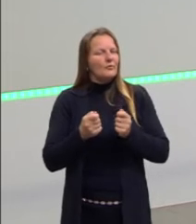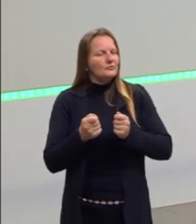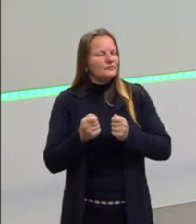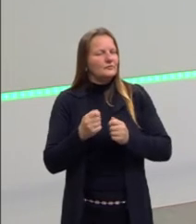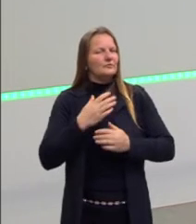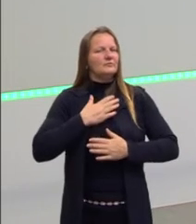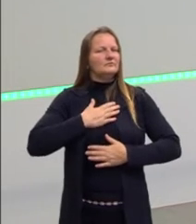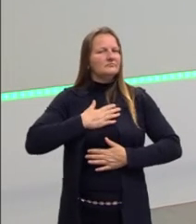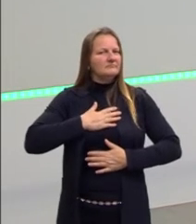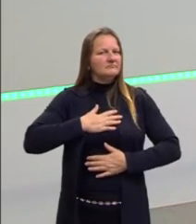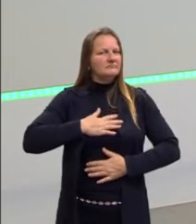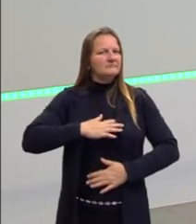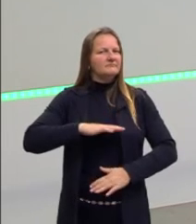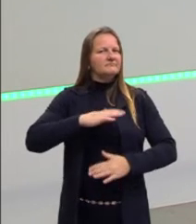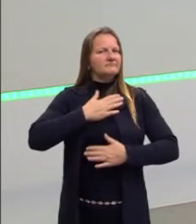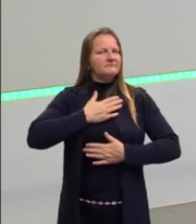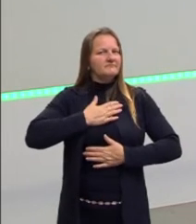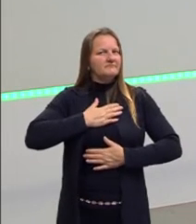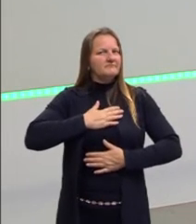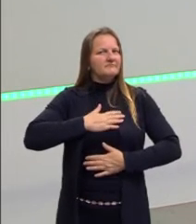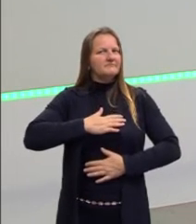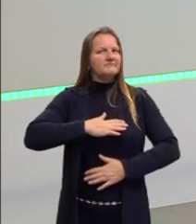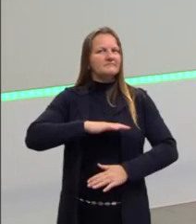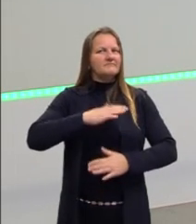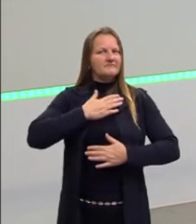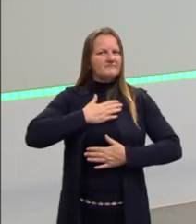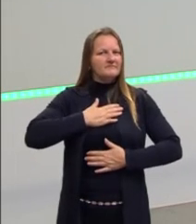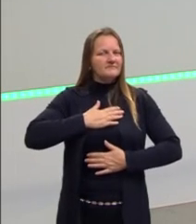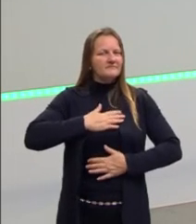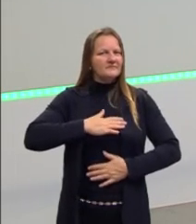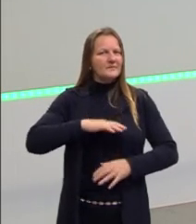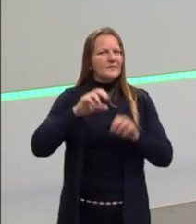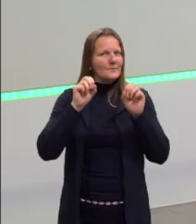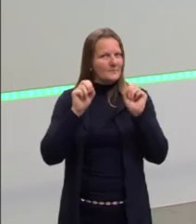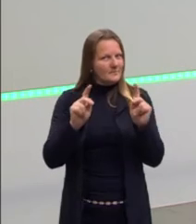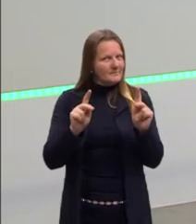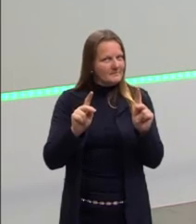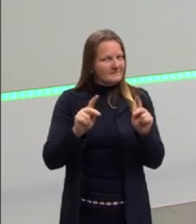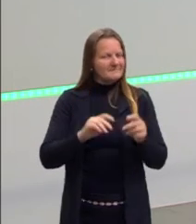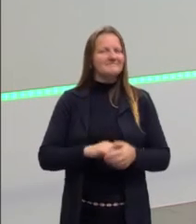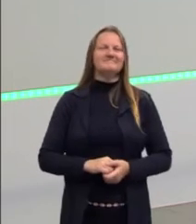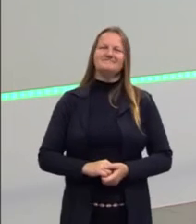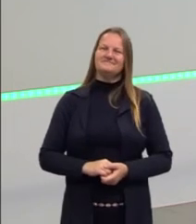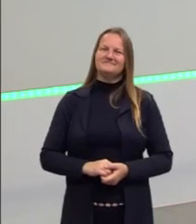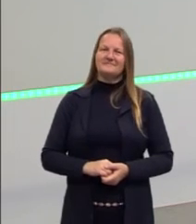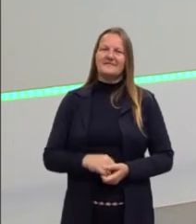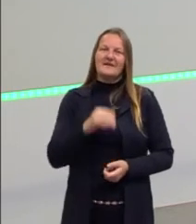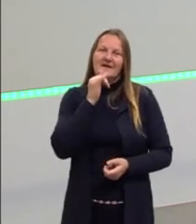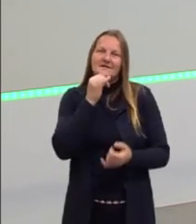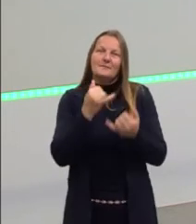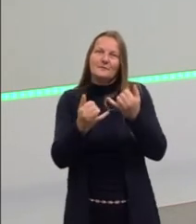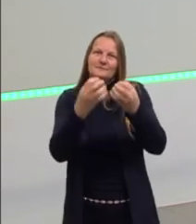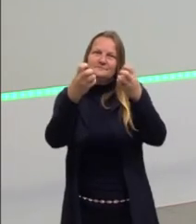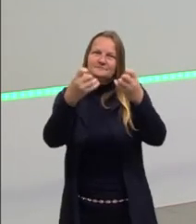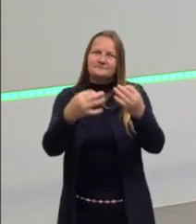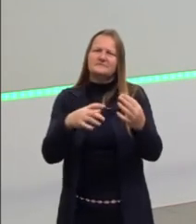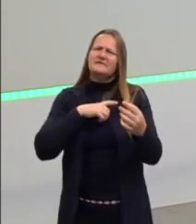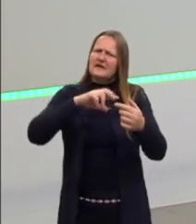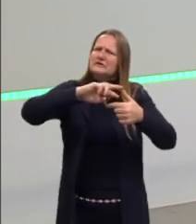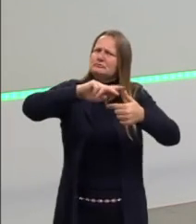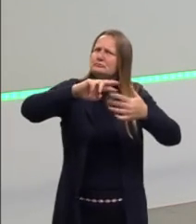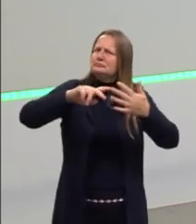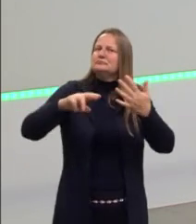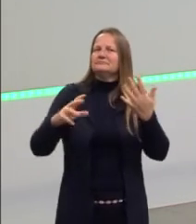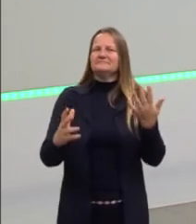Aí que nós temos que, a gente tem que escolher. Certo, gente? É um exemplo que eu dei, tá? Mas tem vários outros.